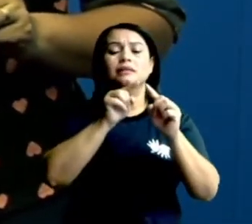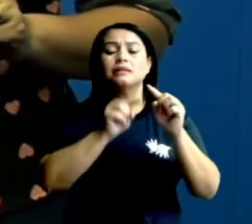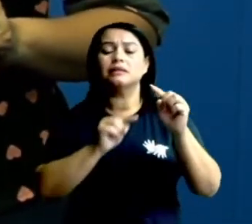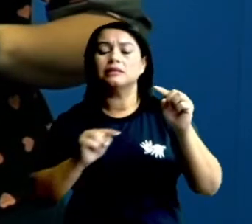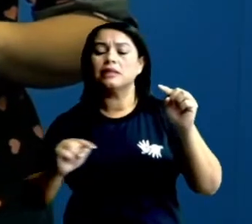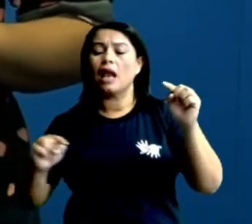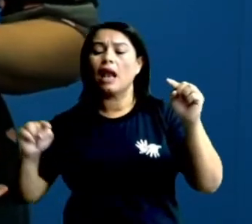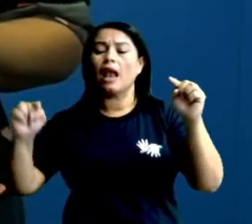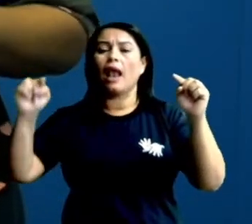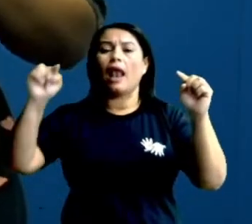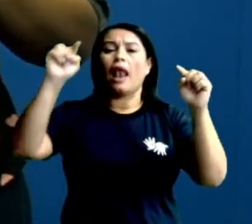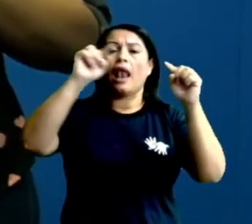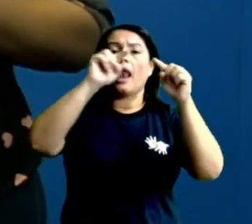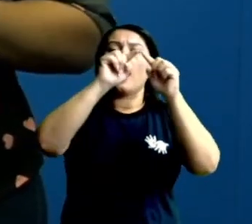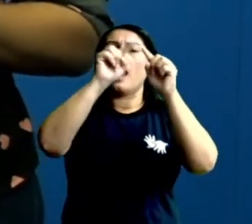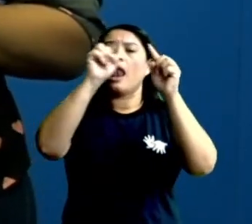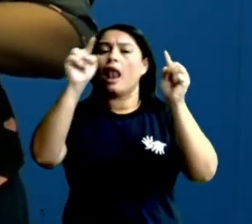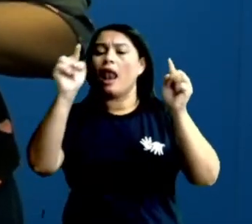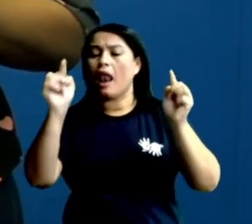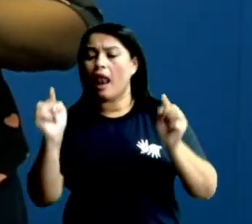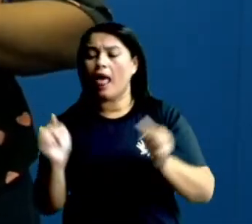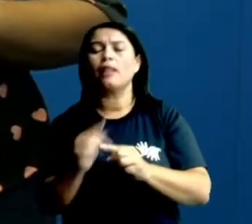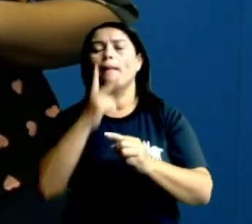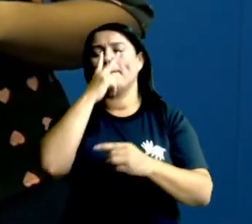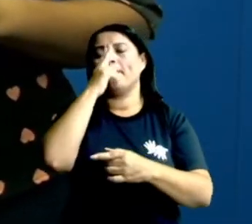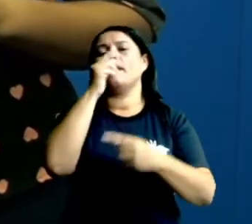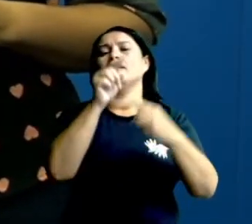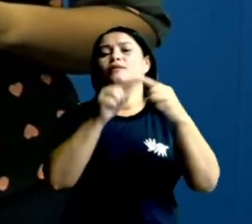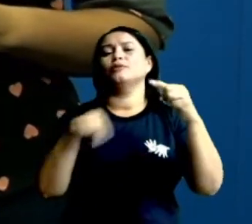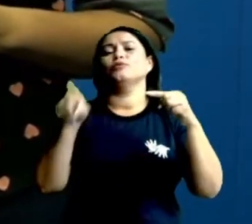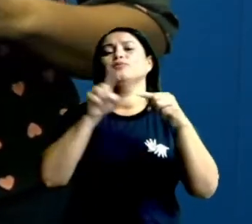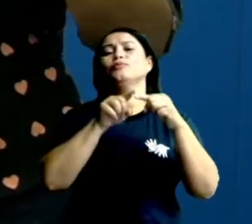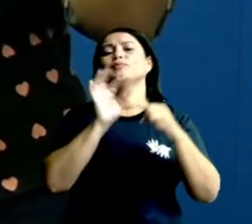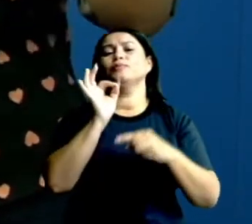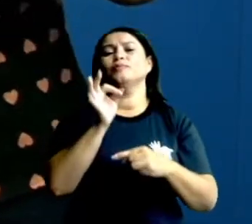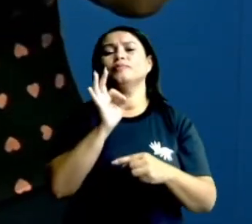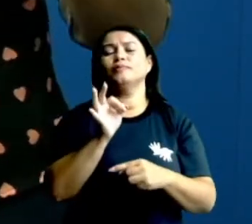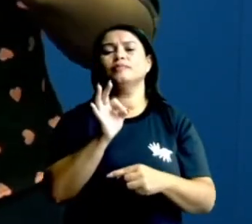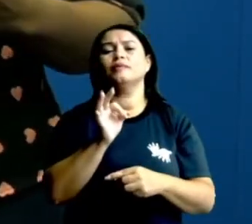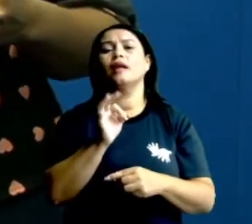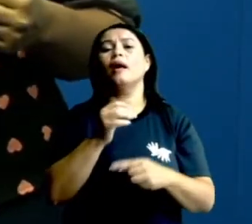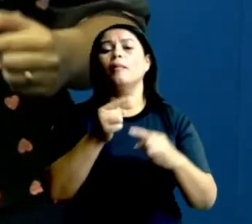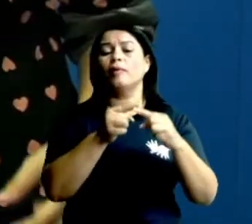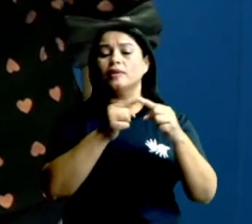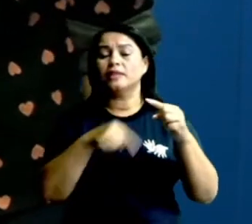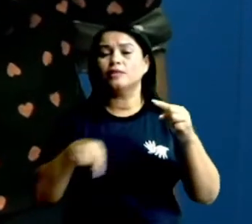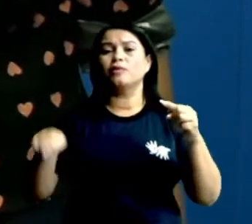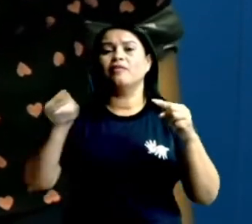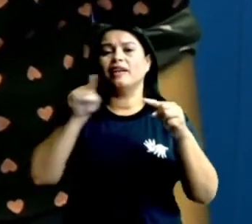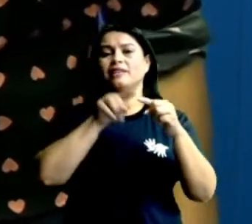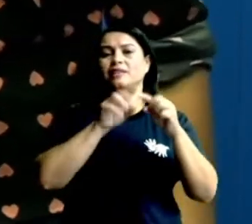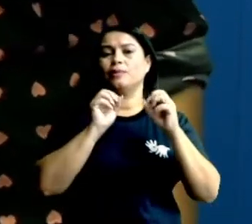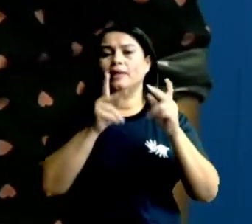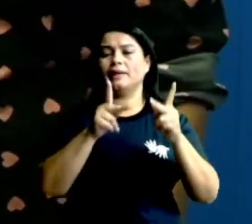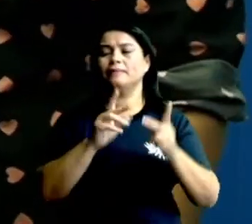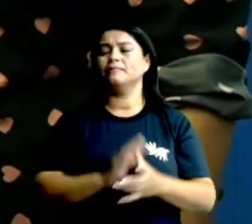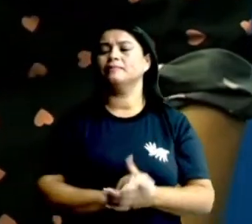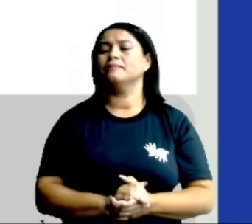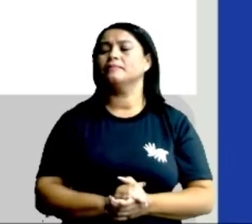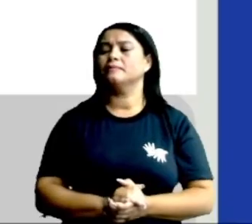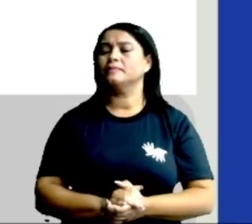aproximadamente ela vai aparecer um com um círculo, tá certo? Com uma circunferência. Ok?